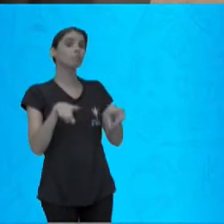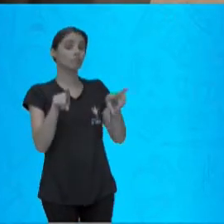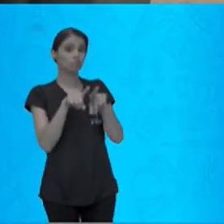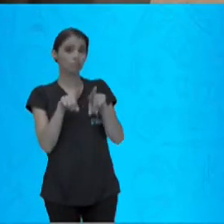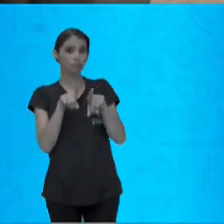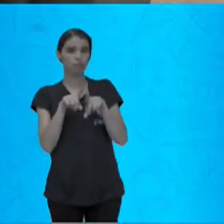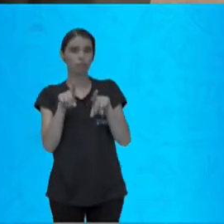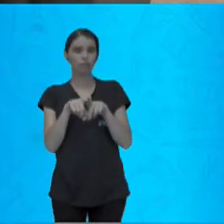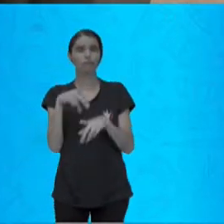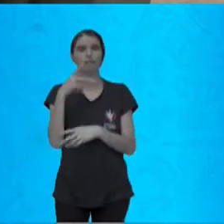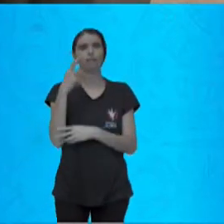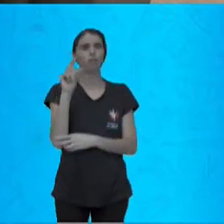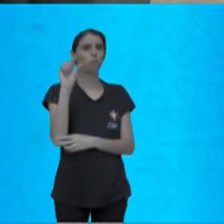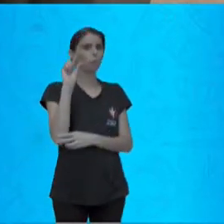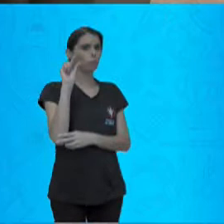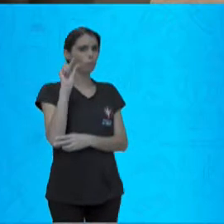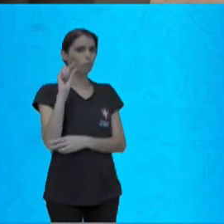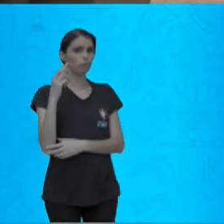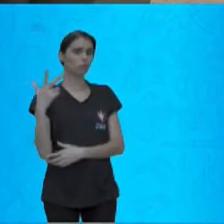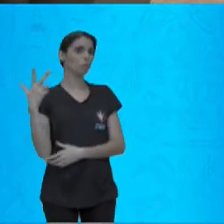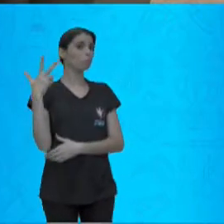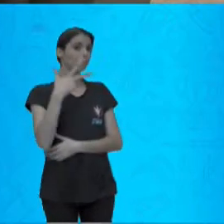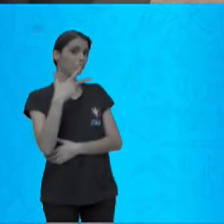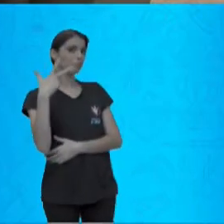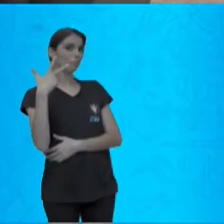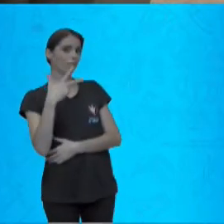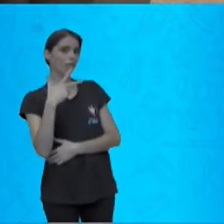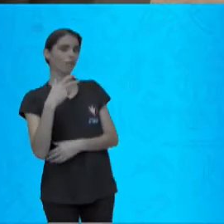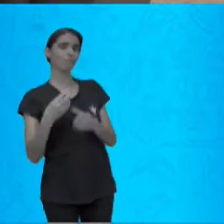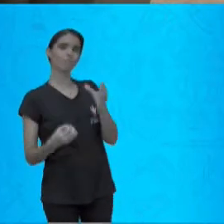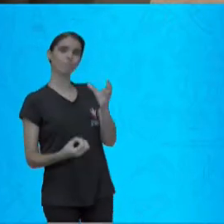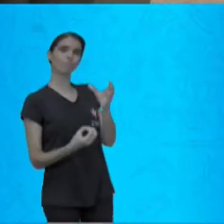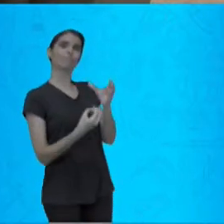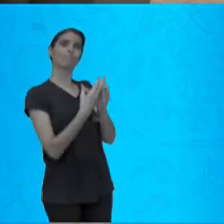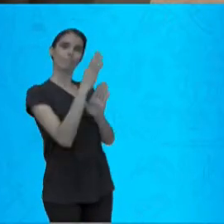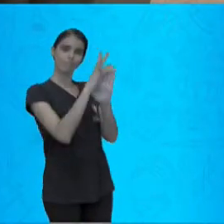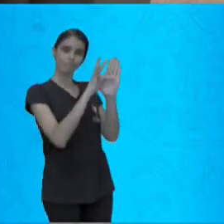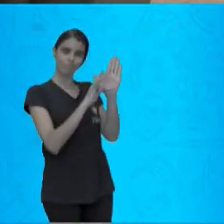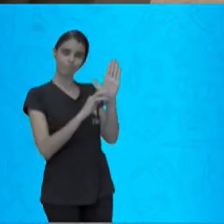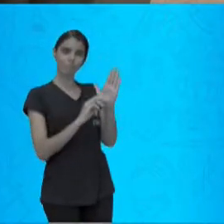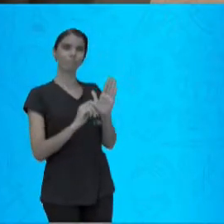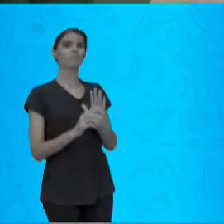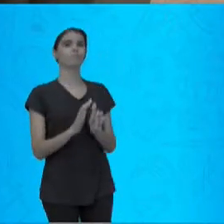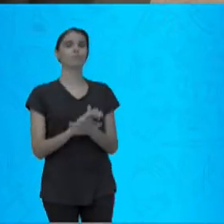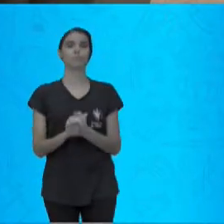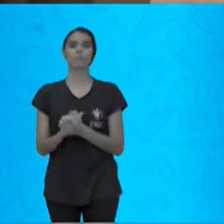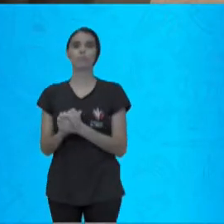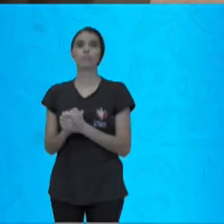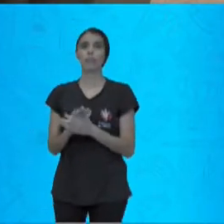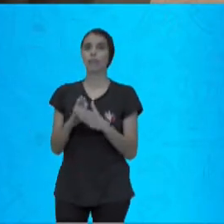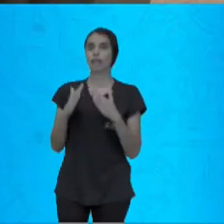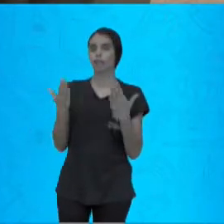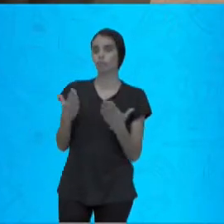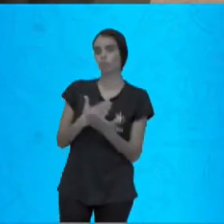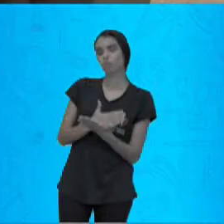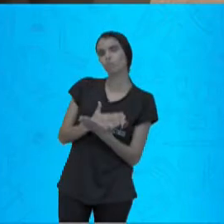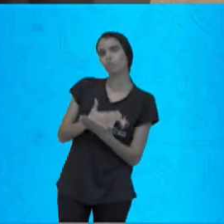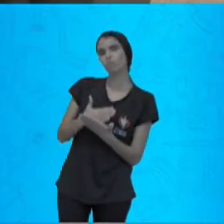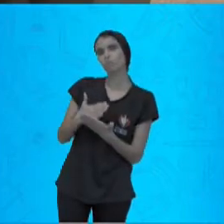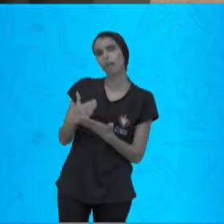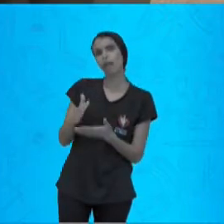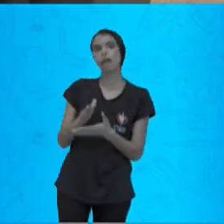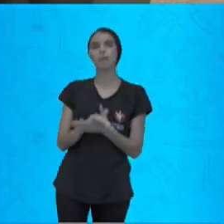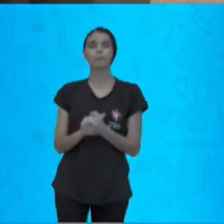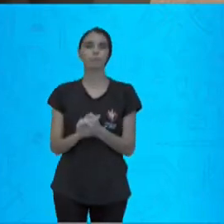falar sobre o rap. Não é isso, Tiago? Tudo bem, Tiago? Tudo bem. Então, Tiago, para a gente iniciar, conta para a gente